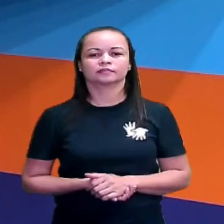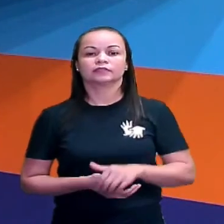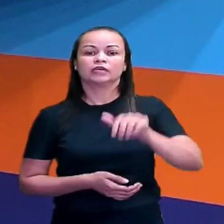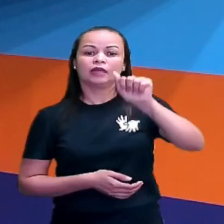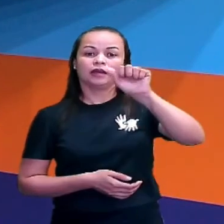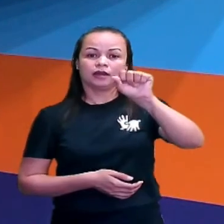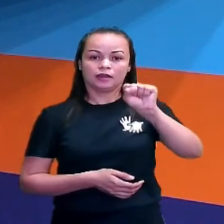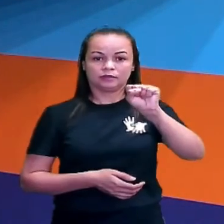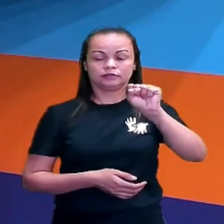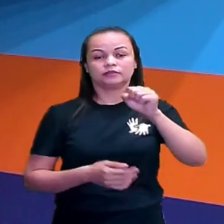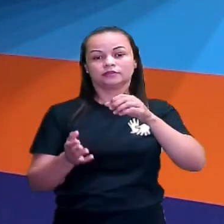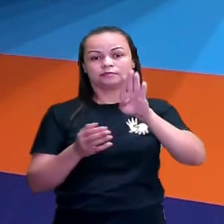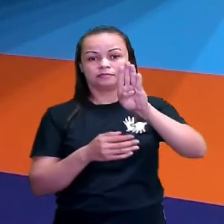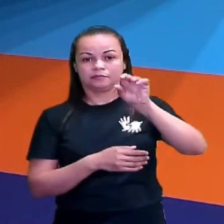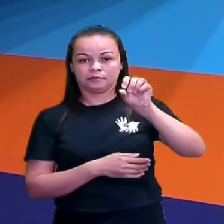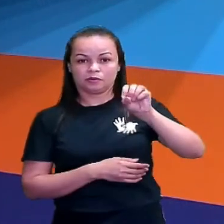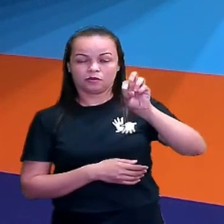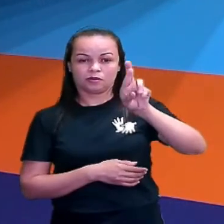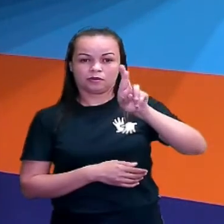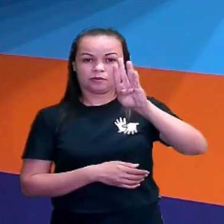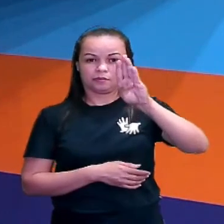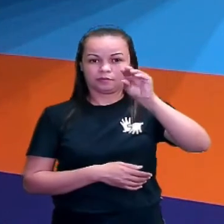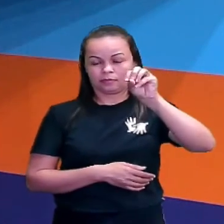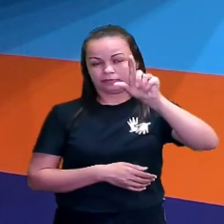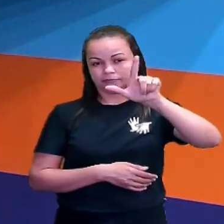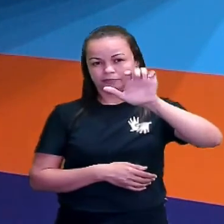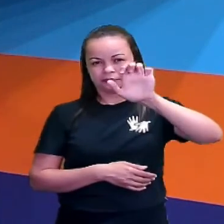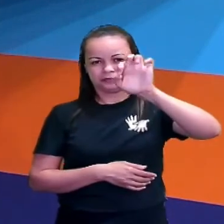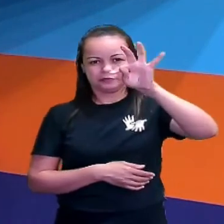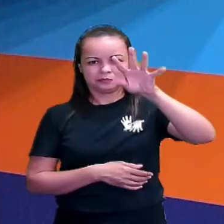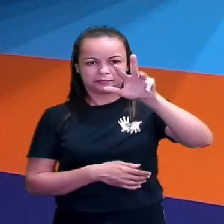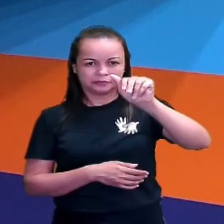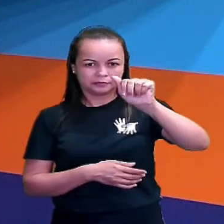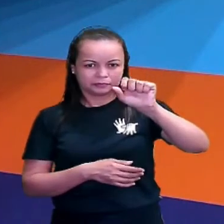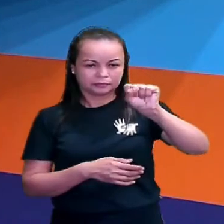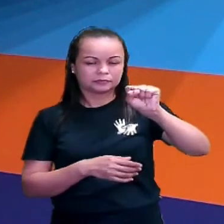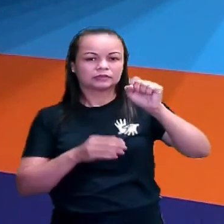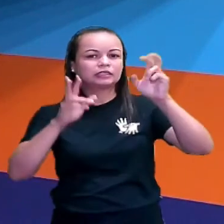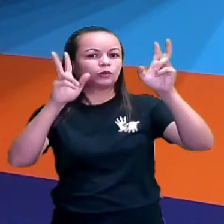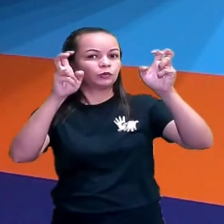As borboletas. Comecei aqui e depois vim pra cá.